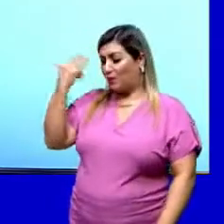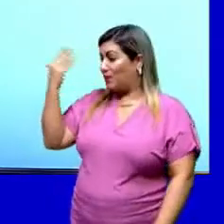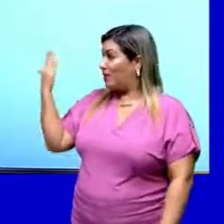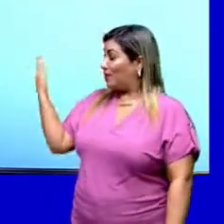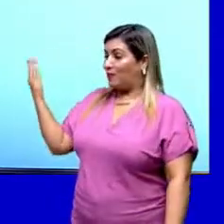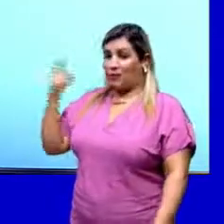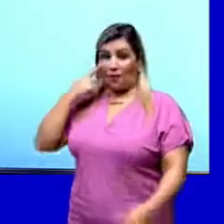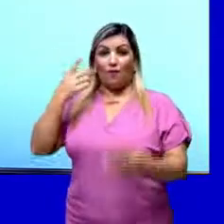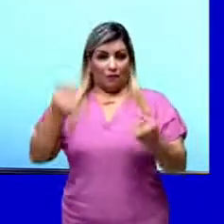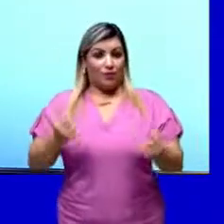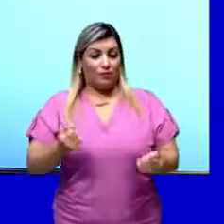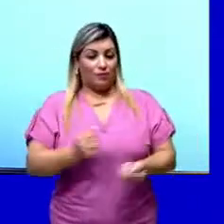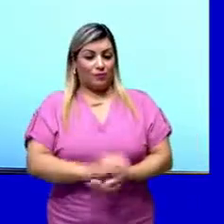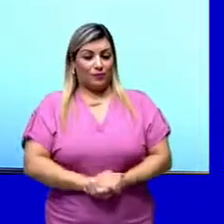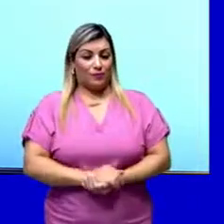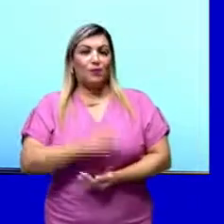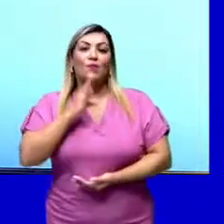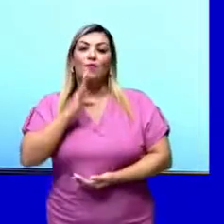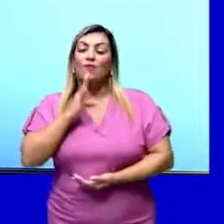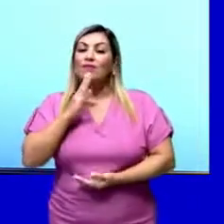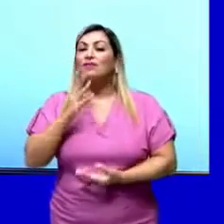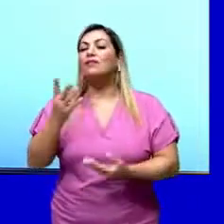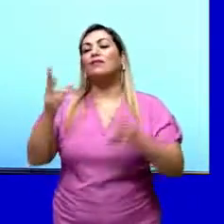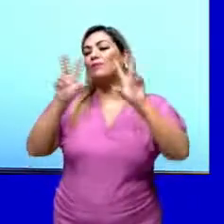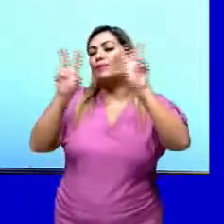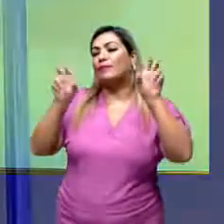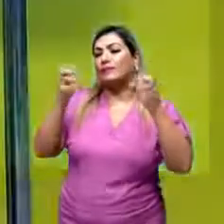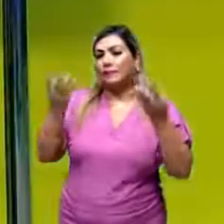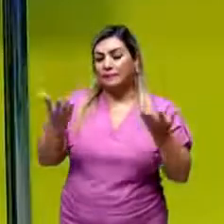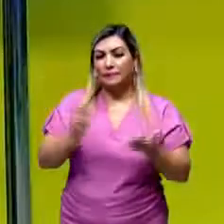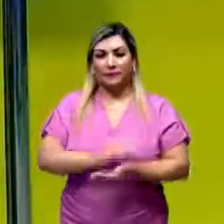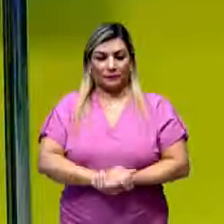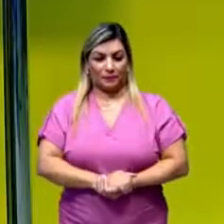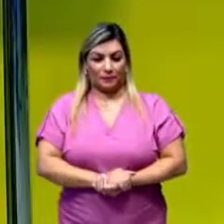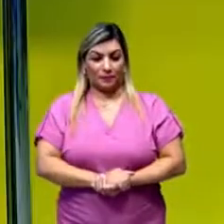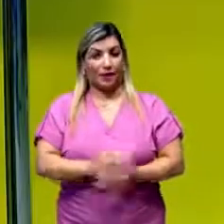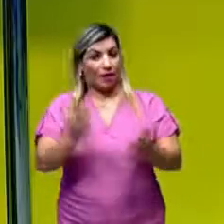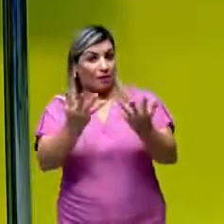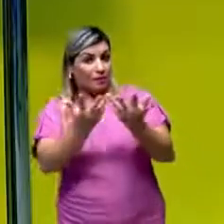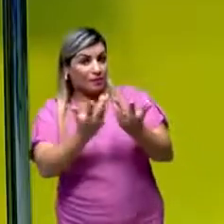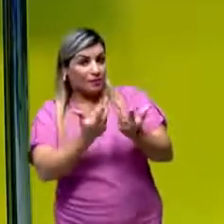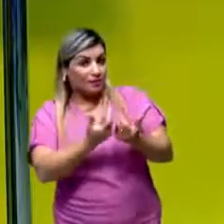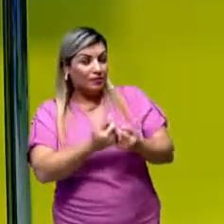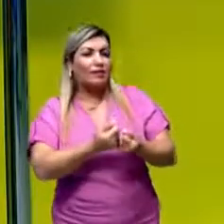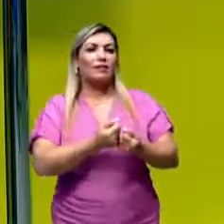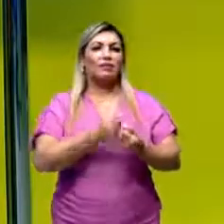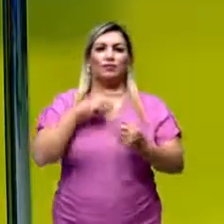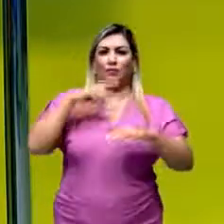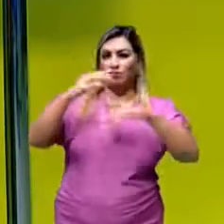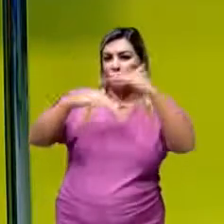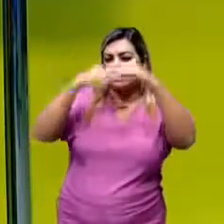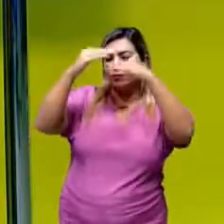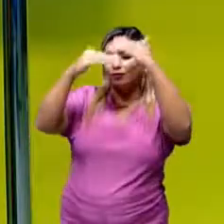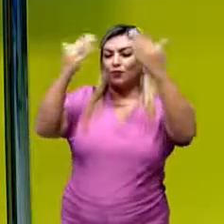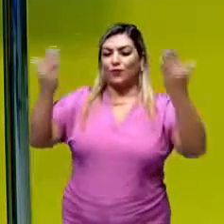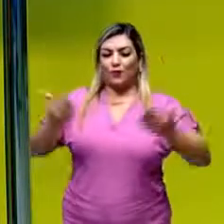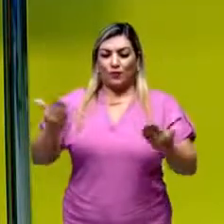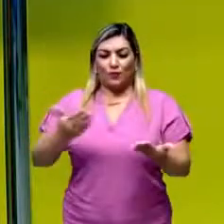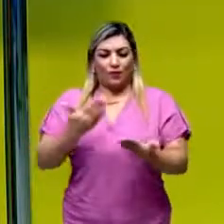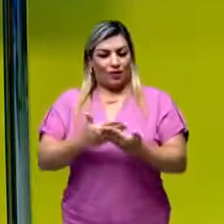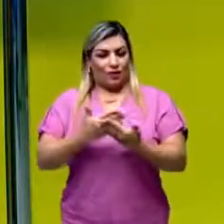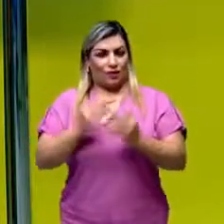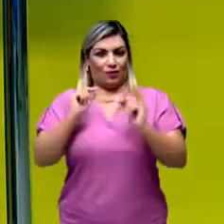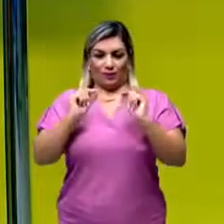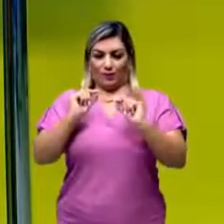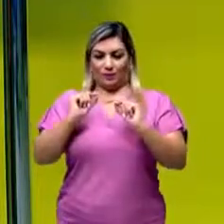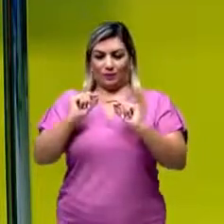Então vamos lá comigo conhecer esse assunto. Bem, a habilidade que vamos desenvolver hoje nessa aula